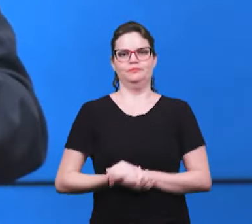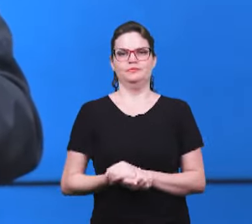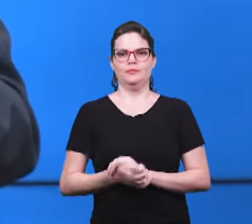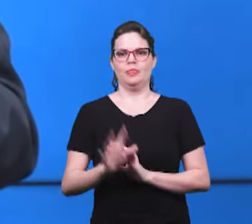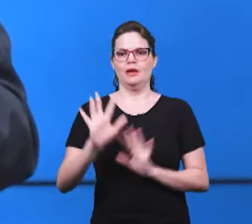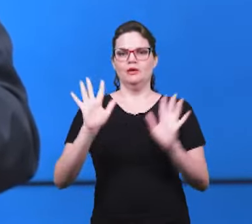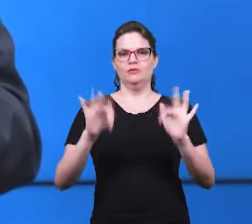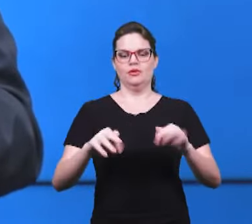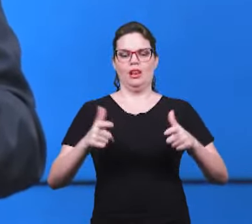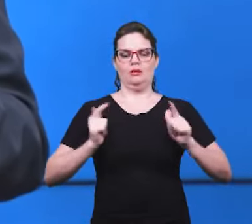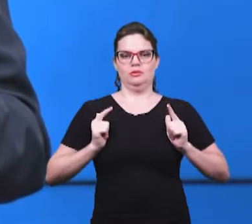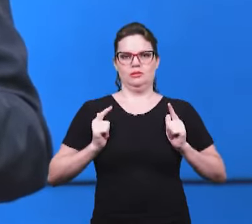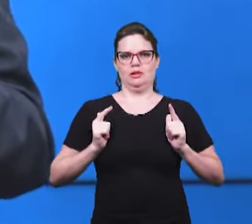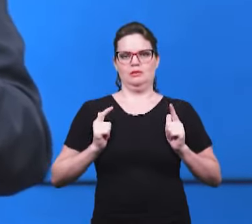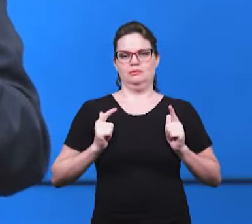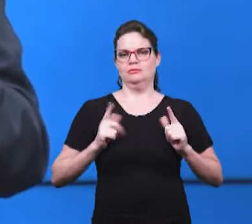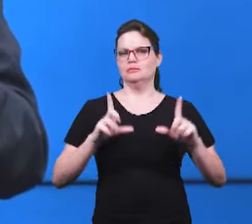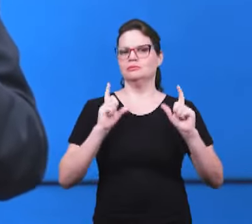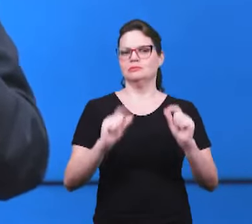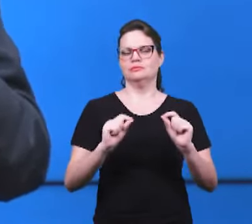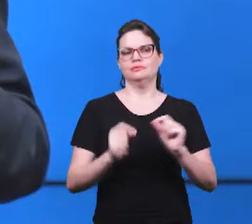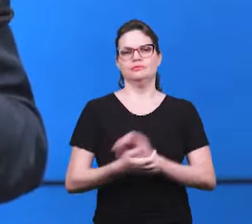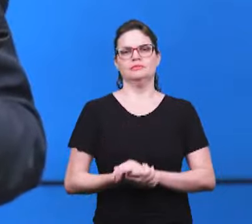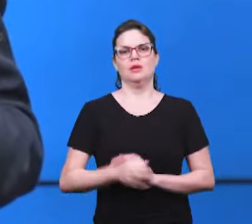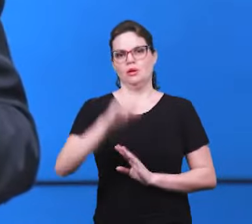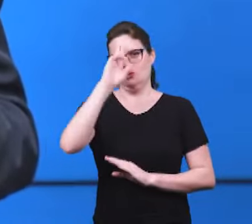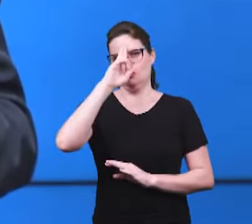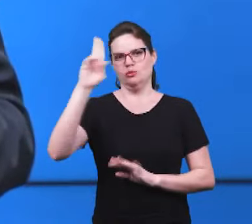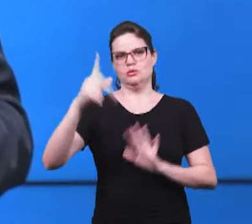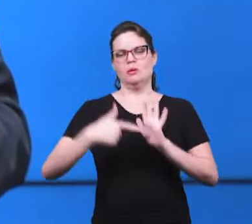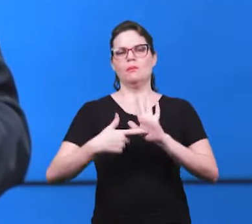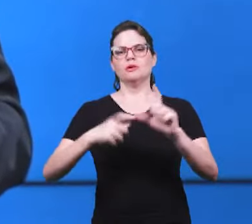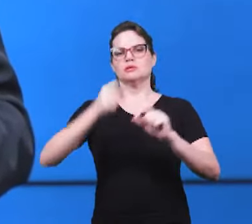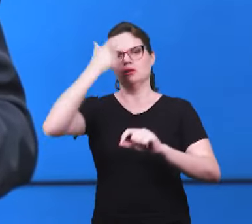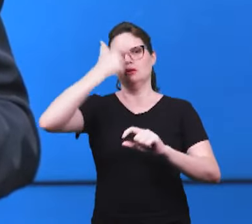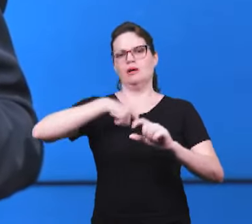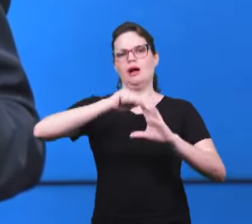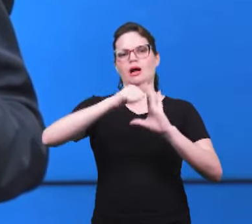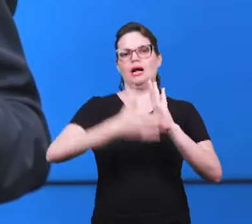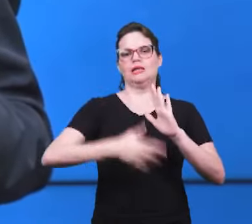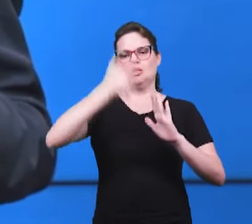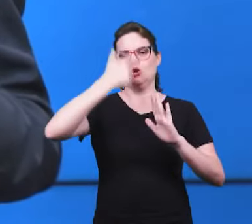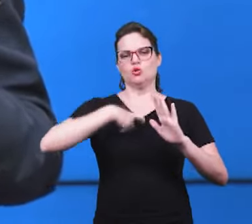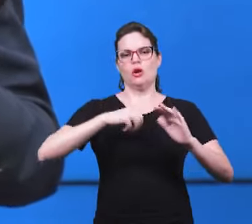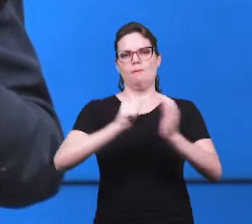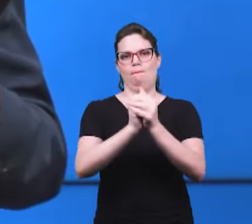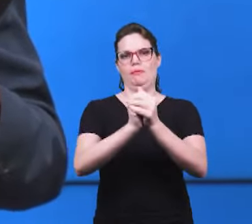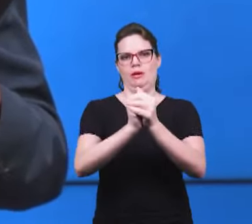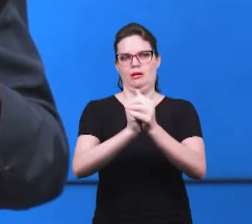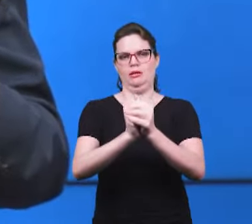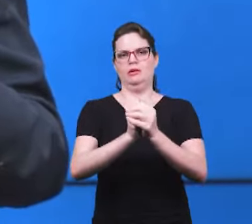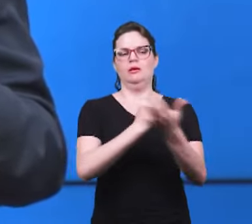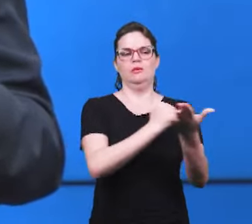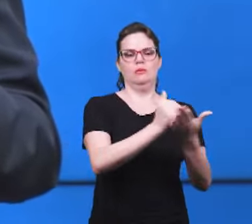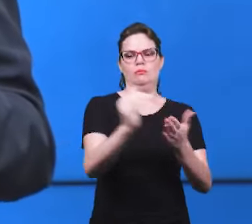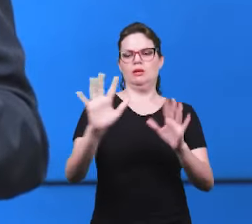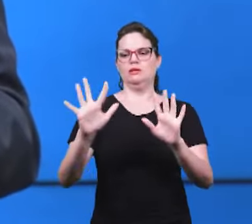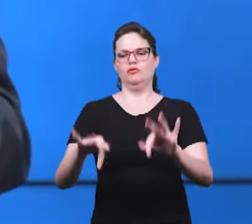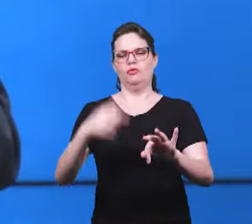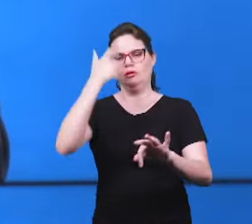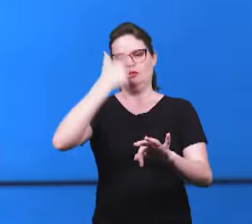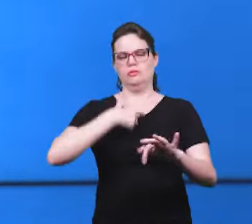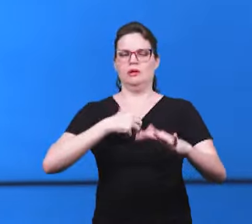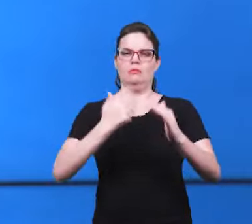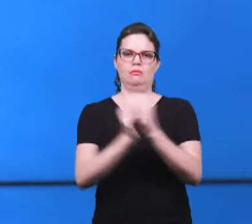dias por fim Laodiceia quando ali na carta Laodiceia Jesus se intitula como aquele que é o amém ele é o princípio e o fim